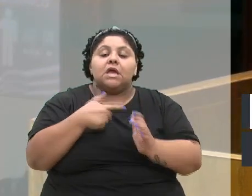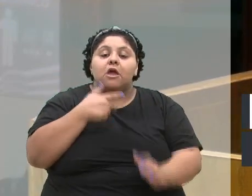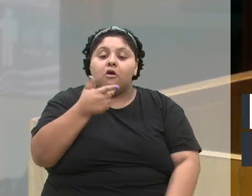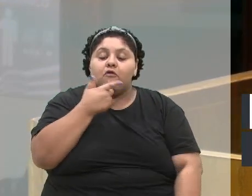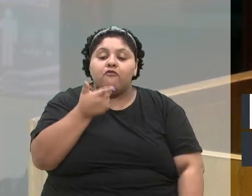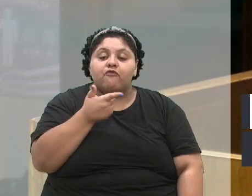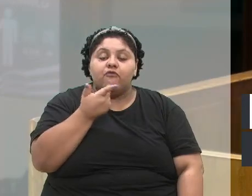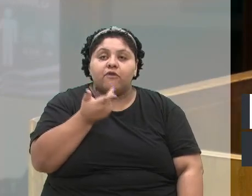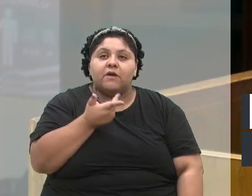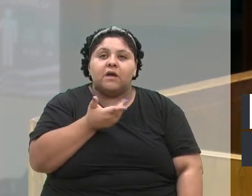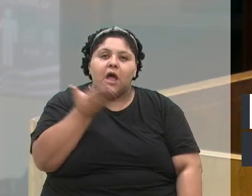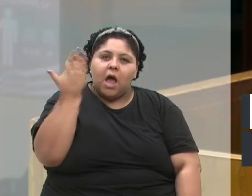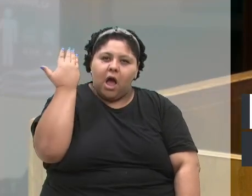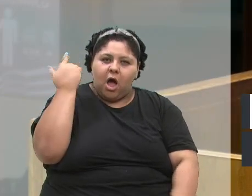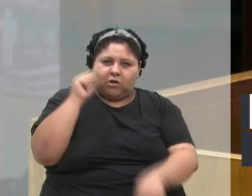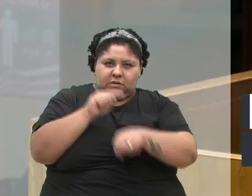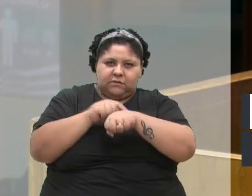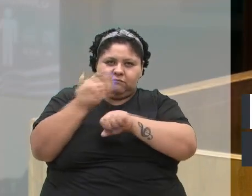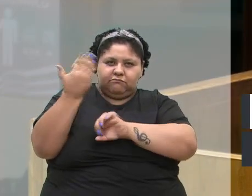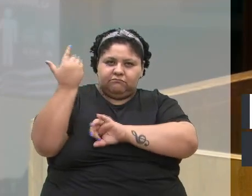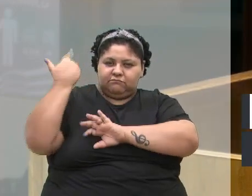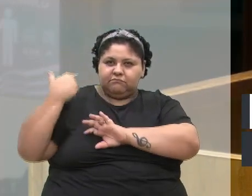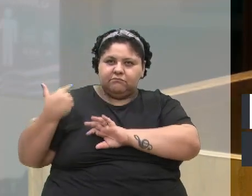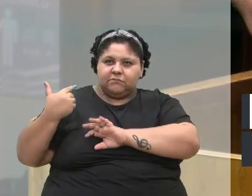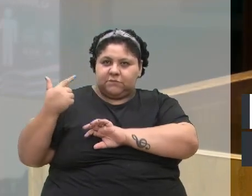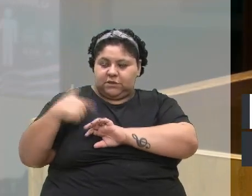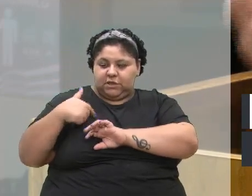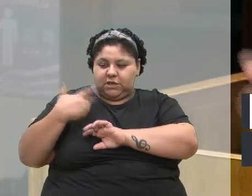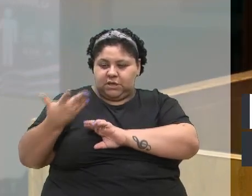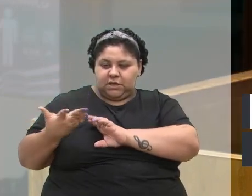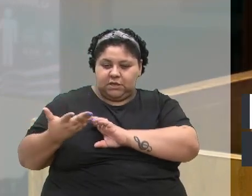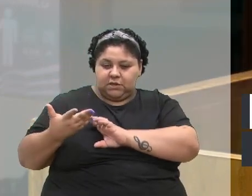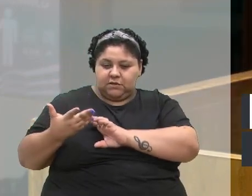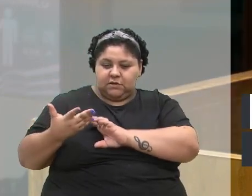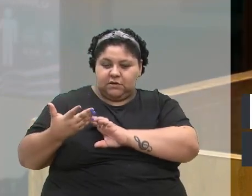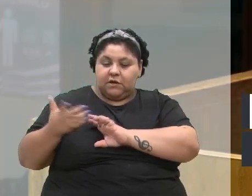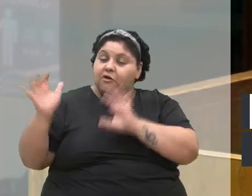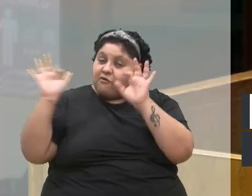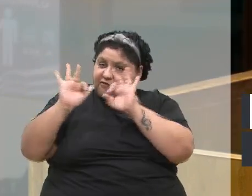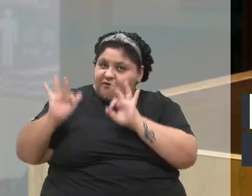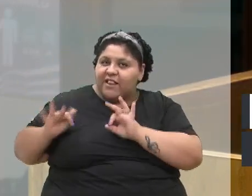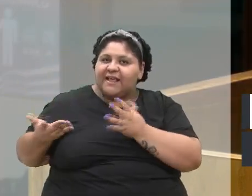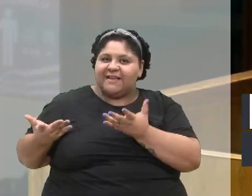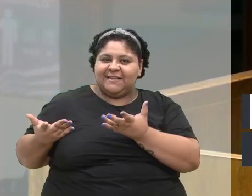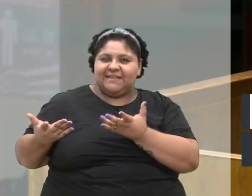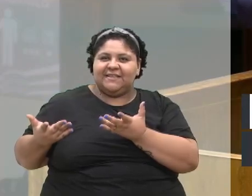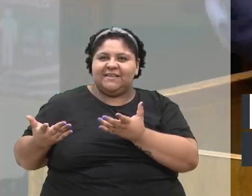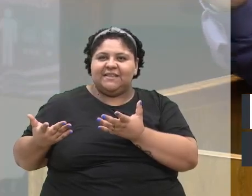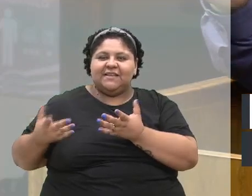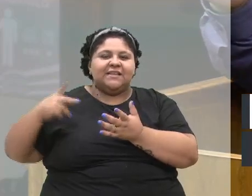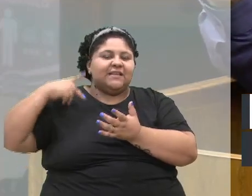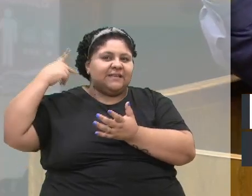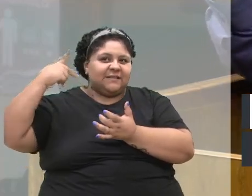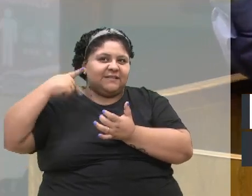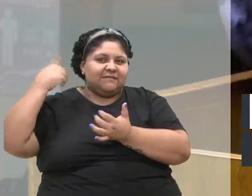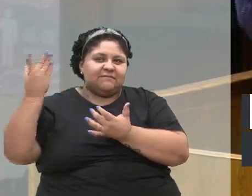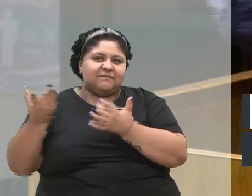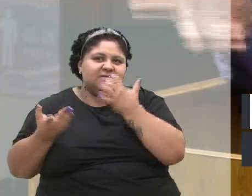há um tempo atrás, que fiquei muito lisonjeado, muito contente, que o então vereador